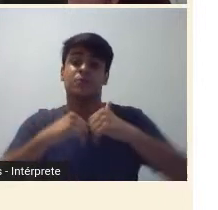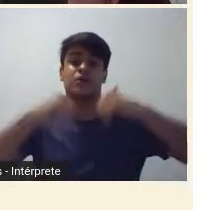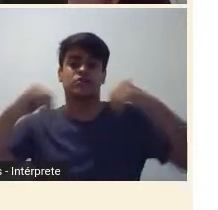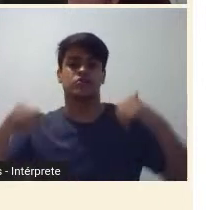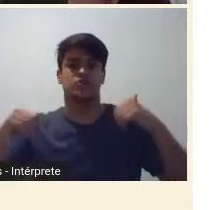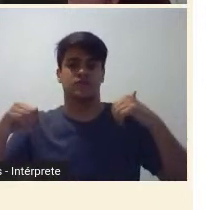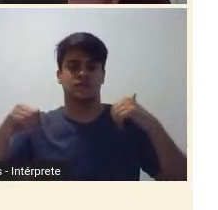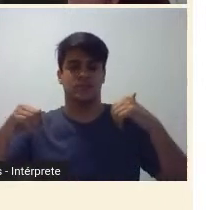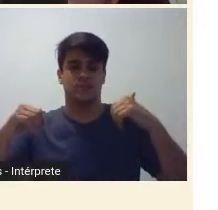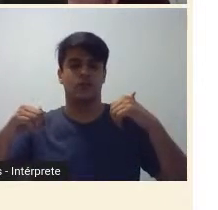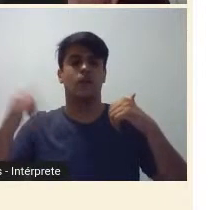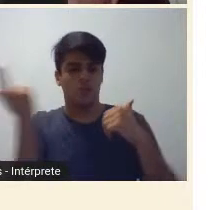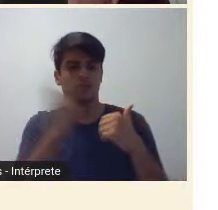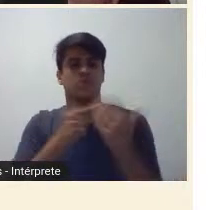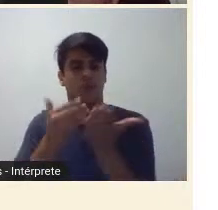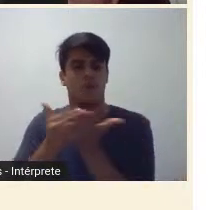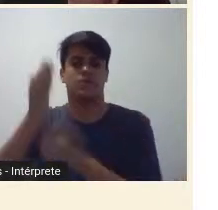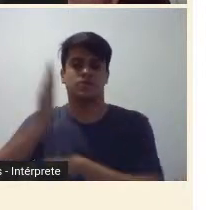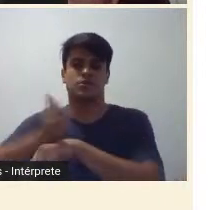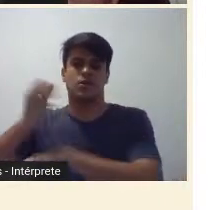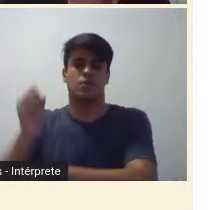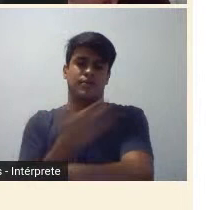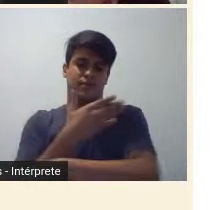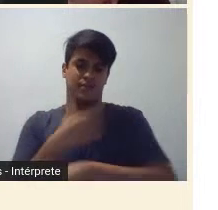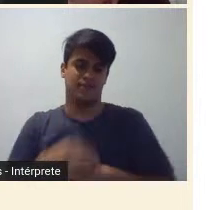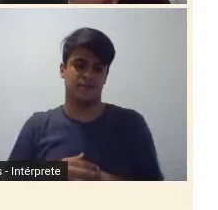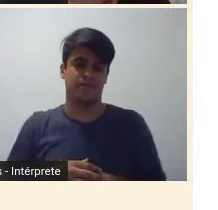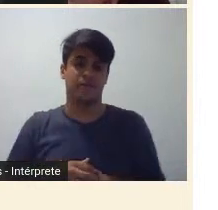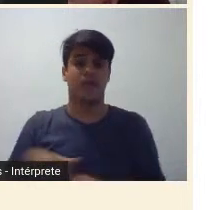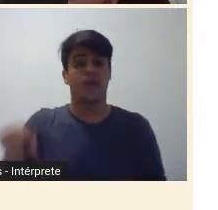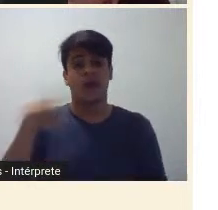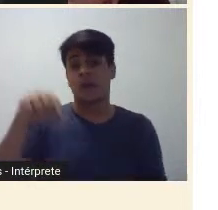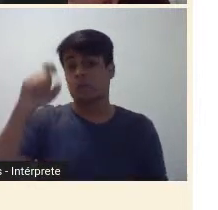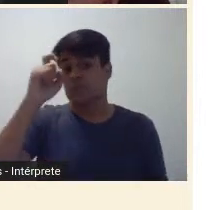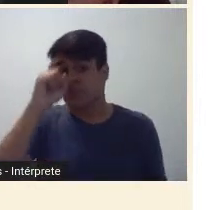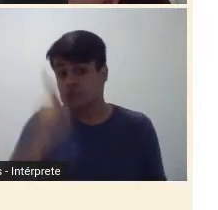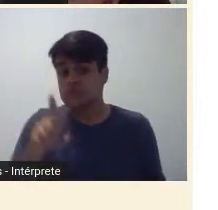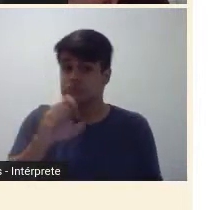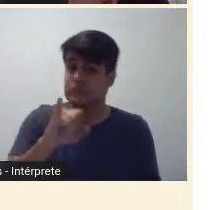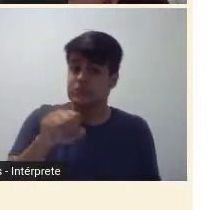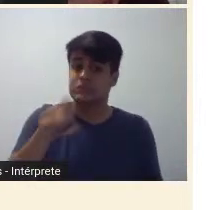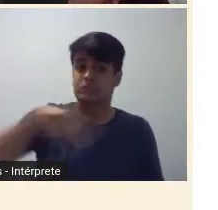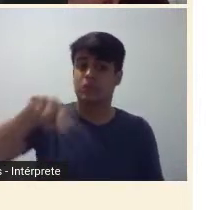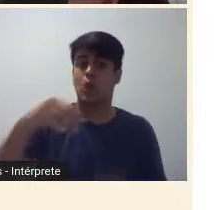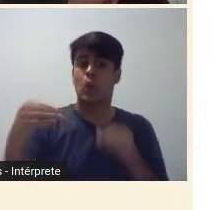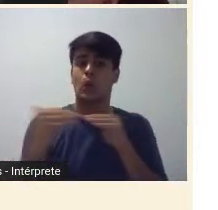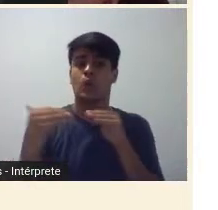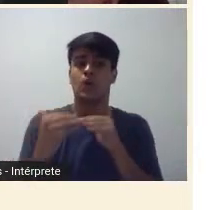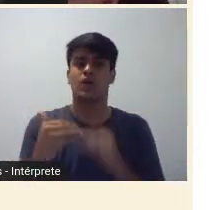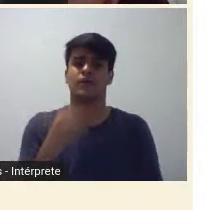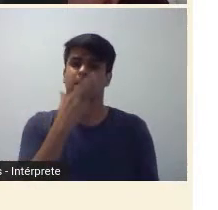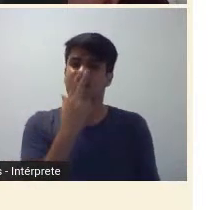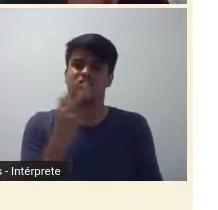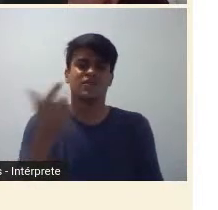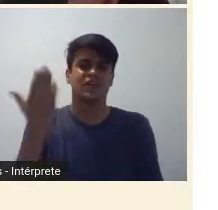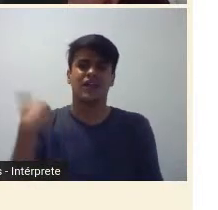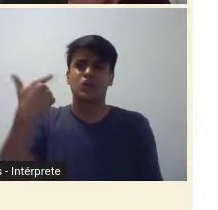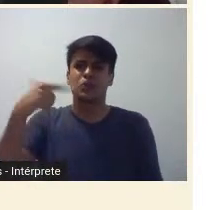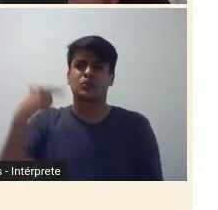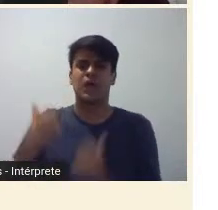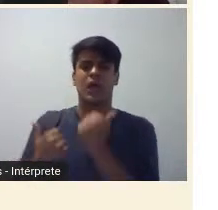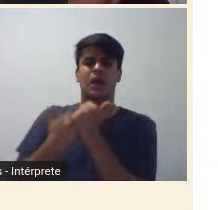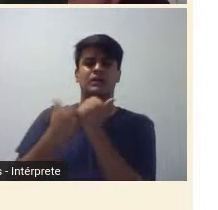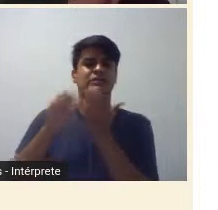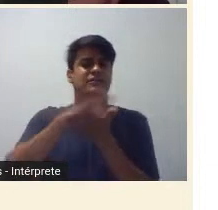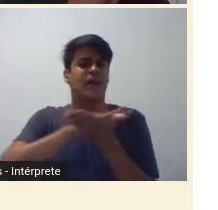realizaram o modernismo. Ela em si, eu não sei se vocês concordam comigo, mas é como se ela não tivesse agência nesse processo. Ela